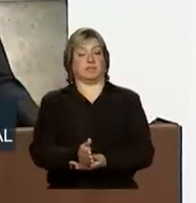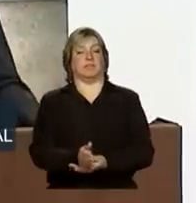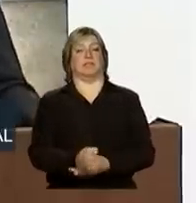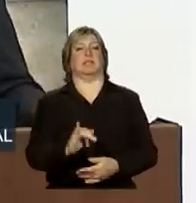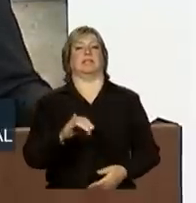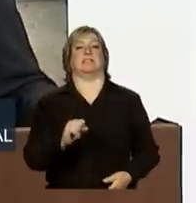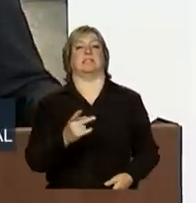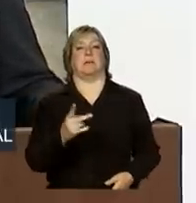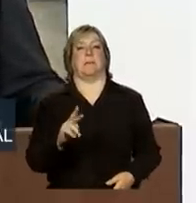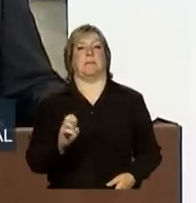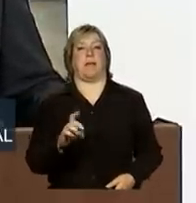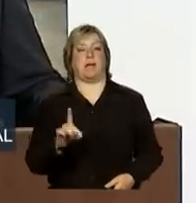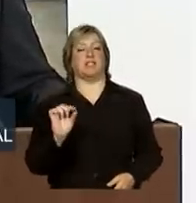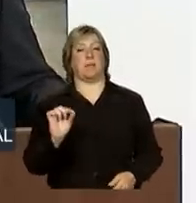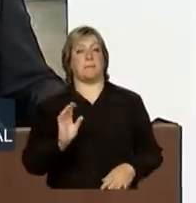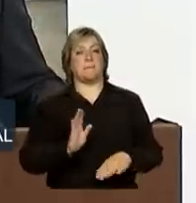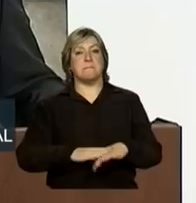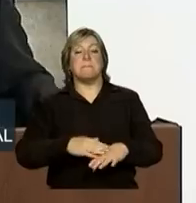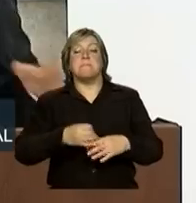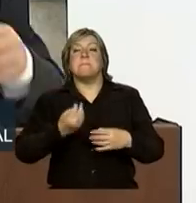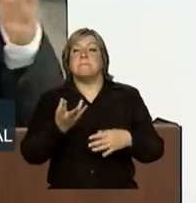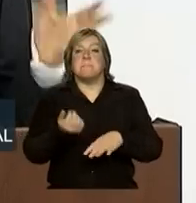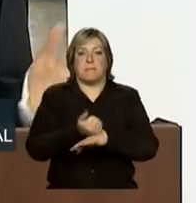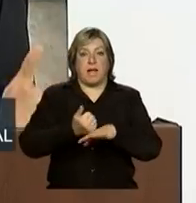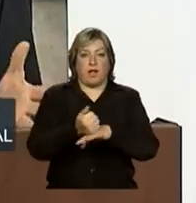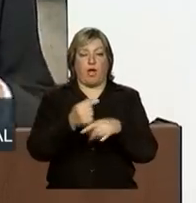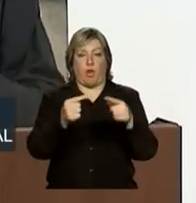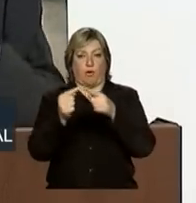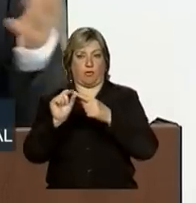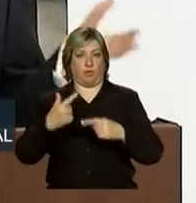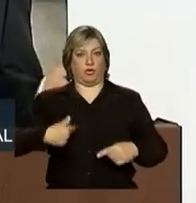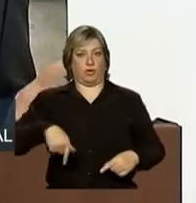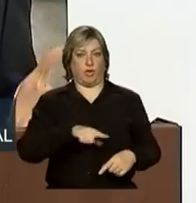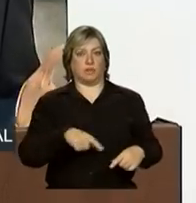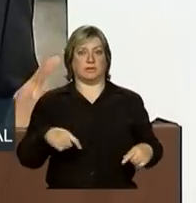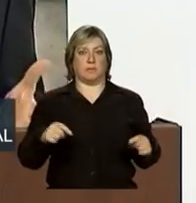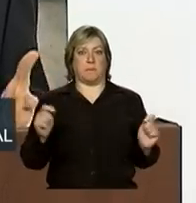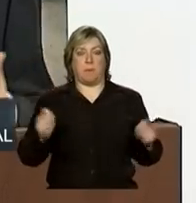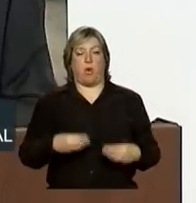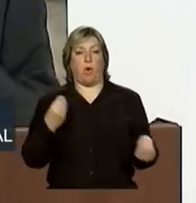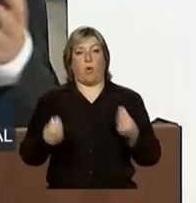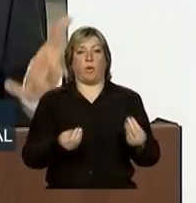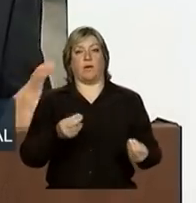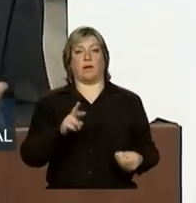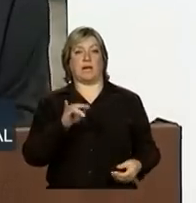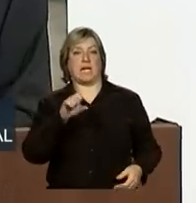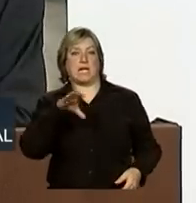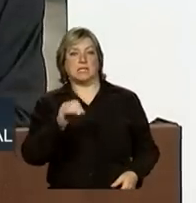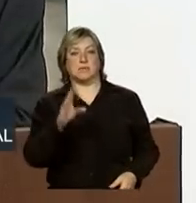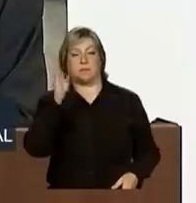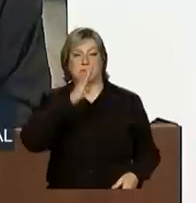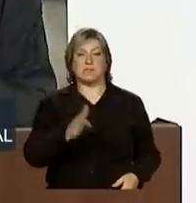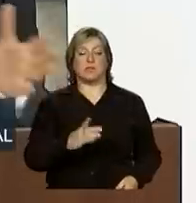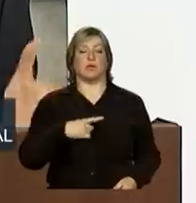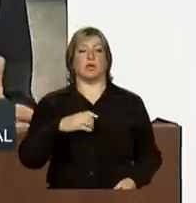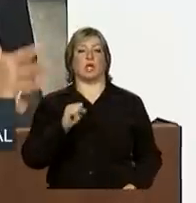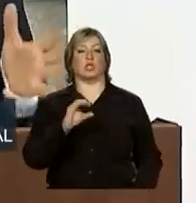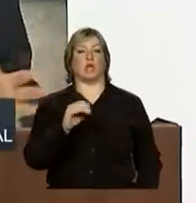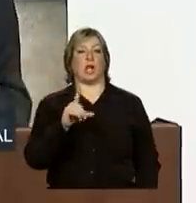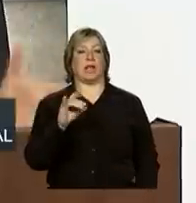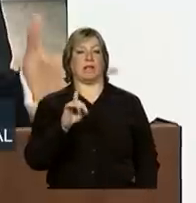spread mais razoável, mais adequado às nossas condições, às condições de risco Brasil, solidez de economia,